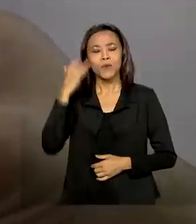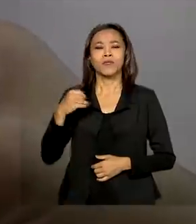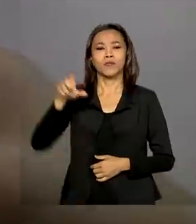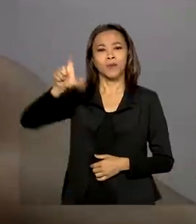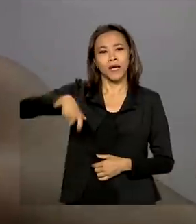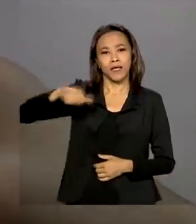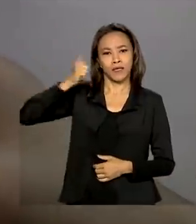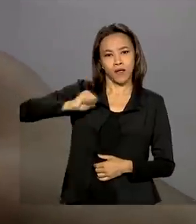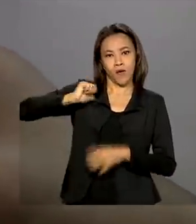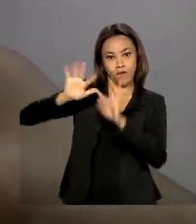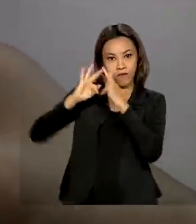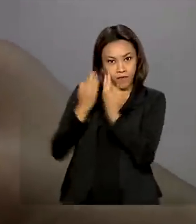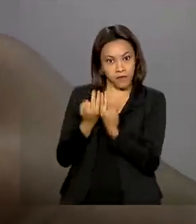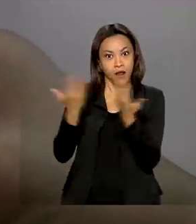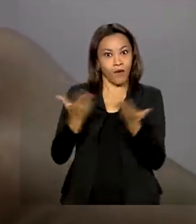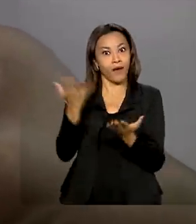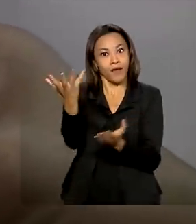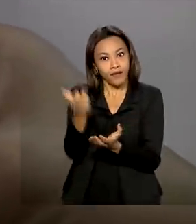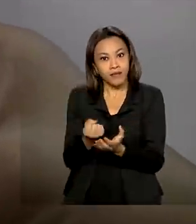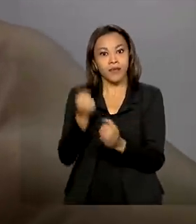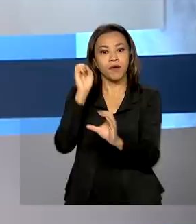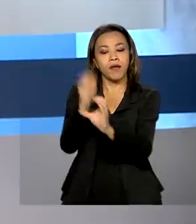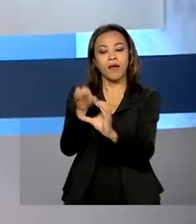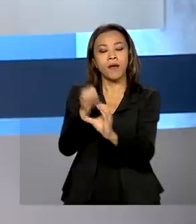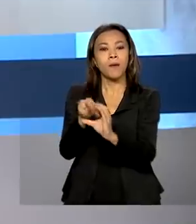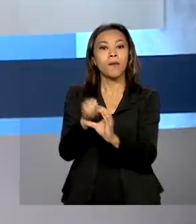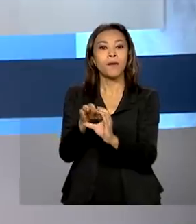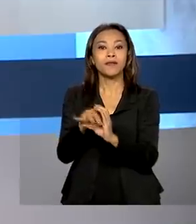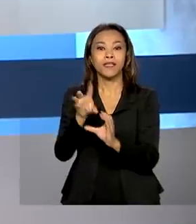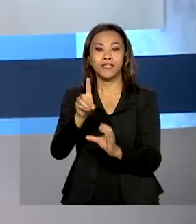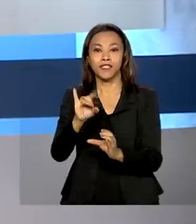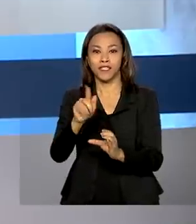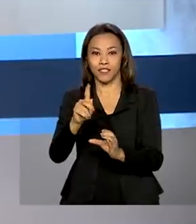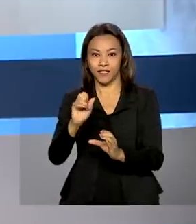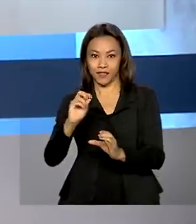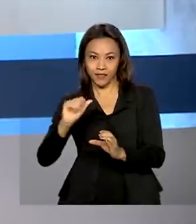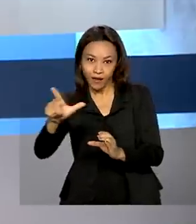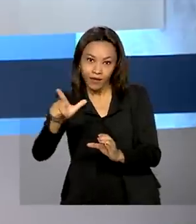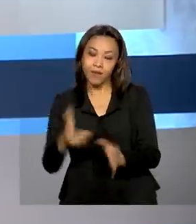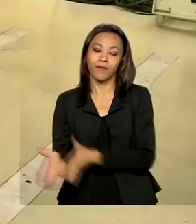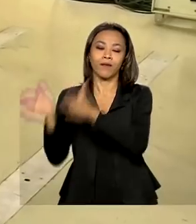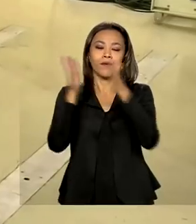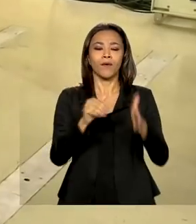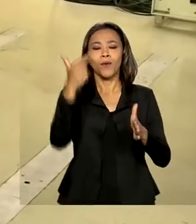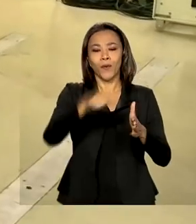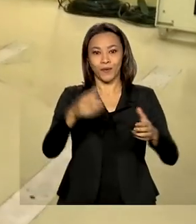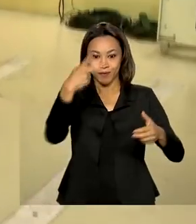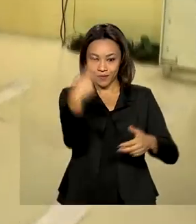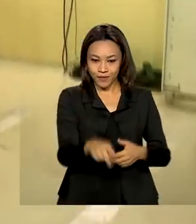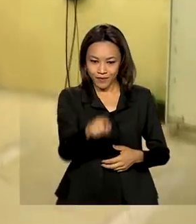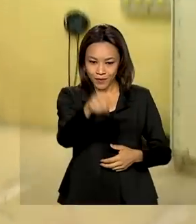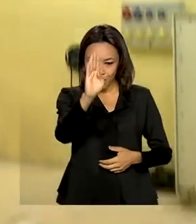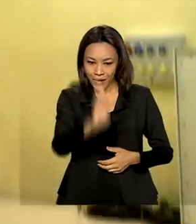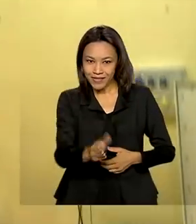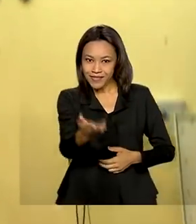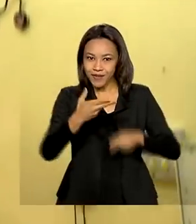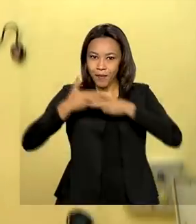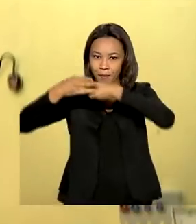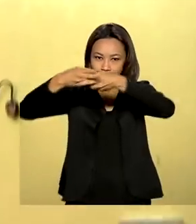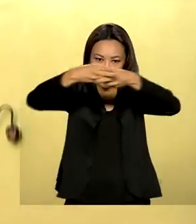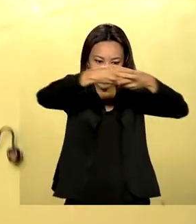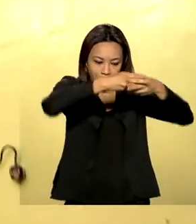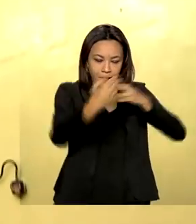passam a receber pela poupança social digital. E veja também, satélite brasileiro que vai ajudar a